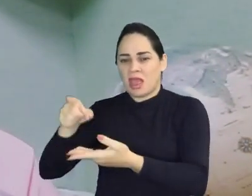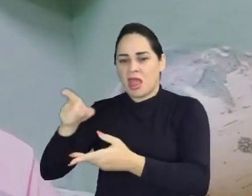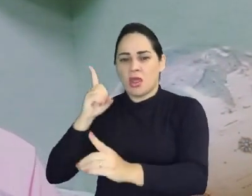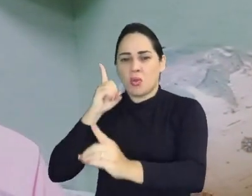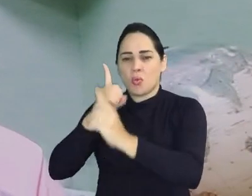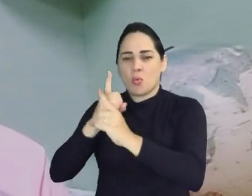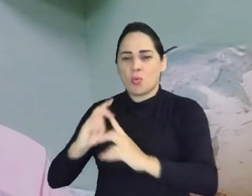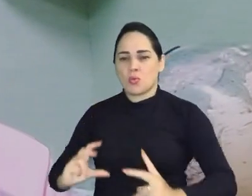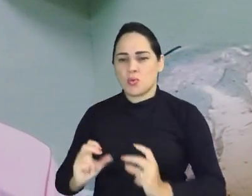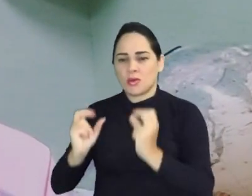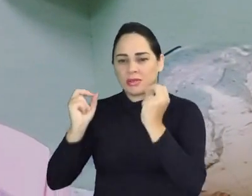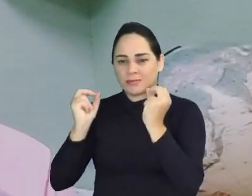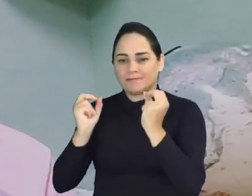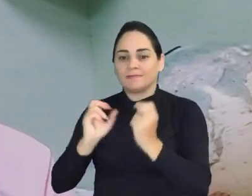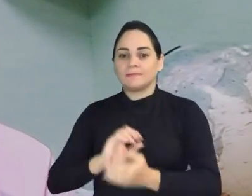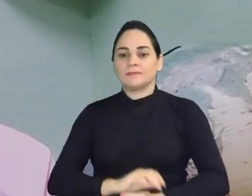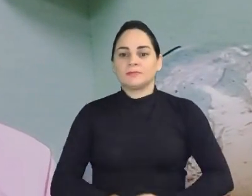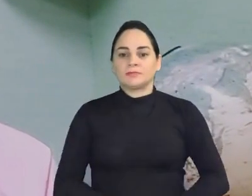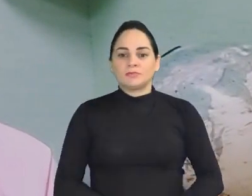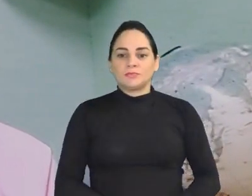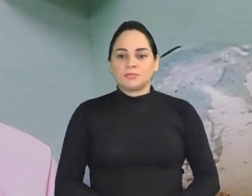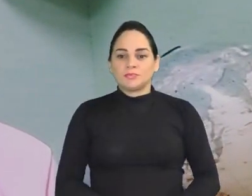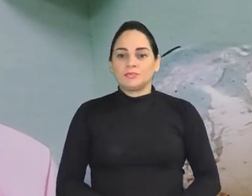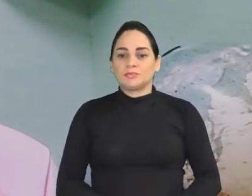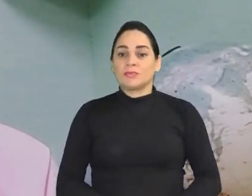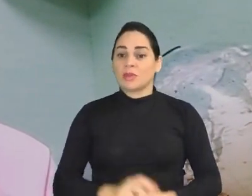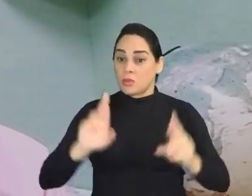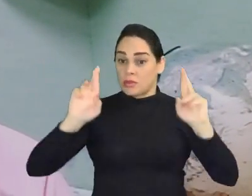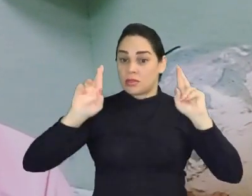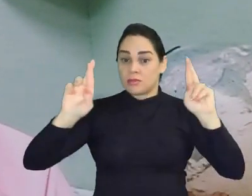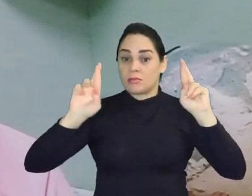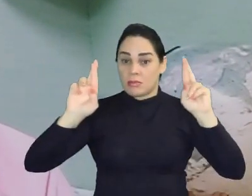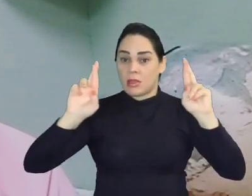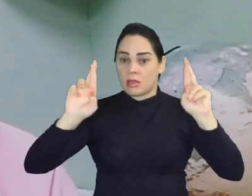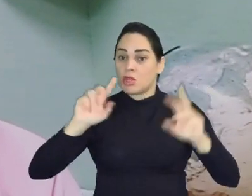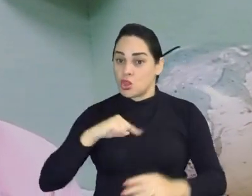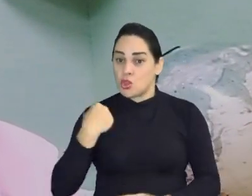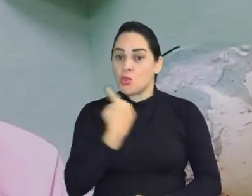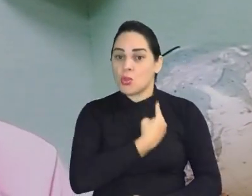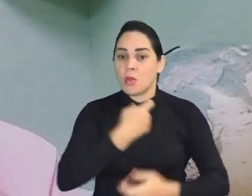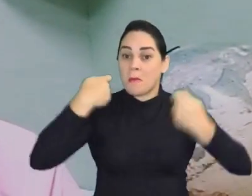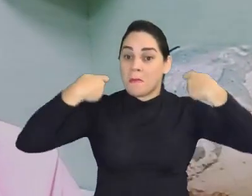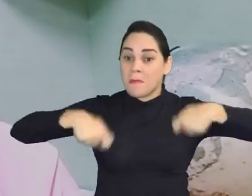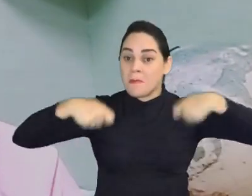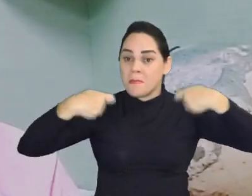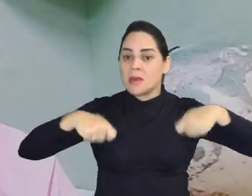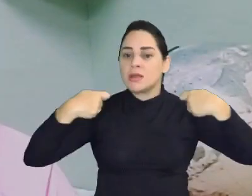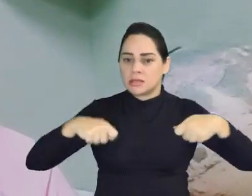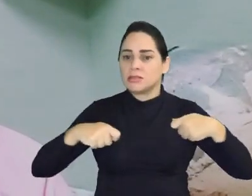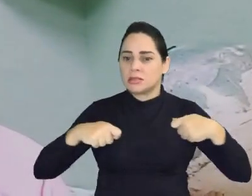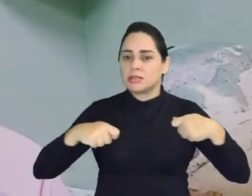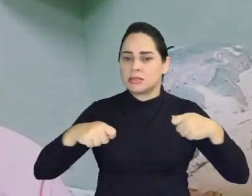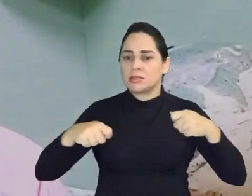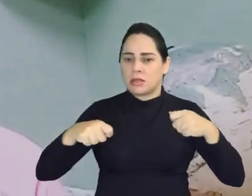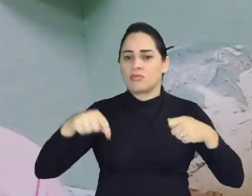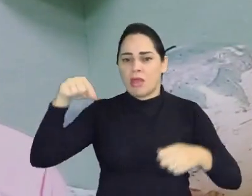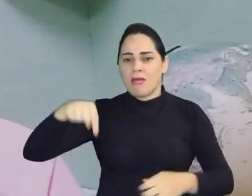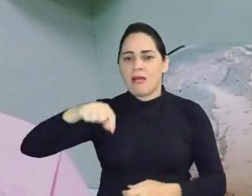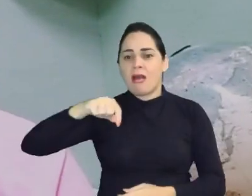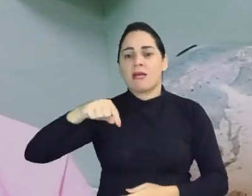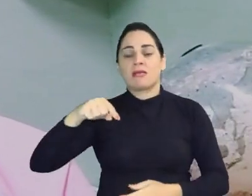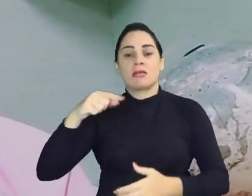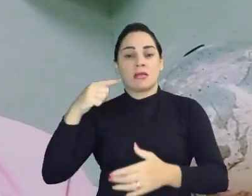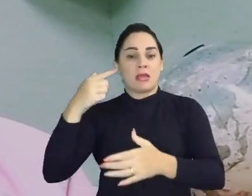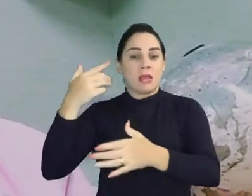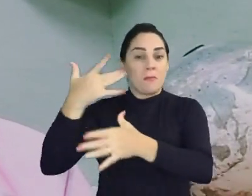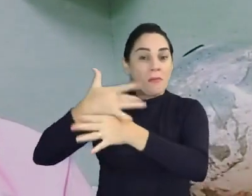diagnosticada com câncer, tem a esperança e nós precisamos fazer com que o nosso município